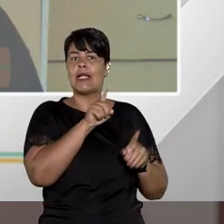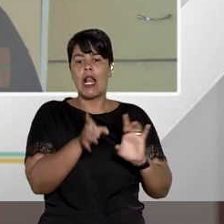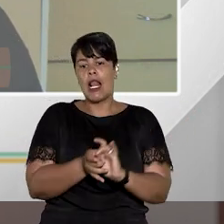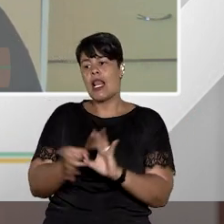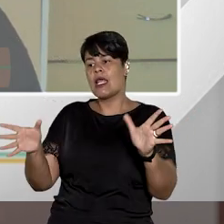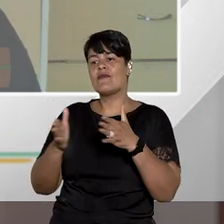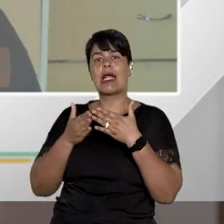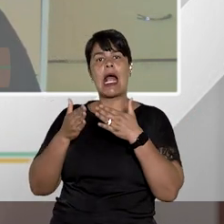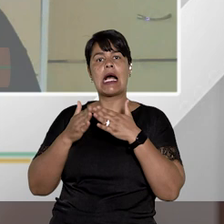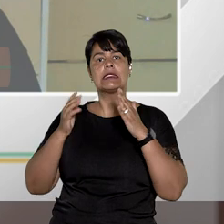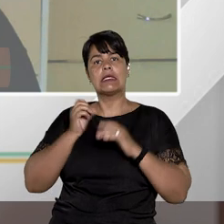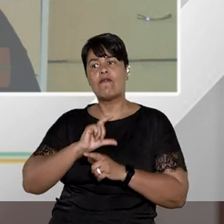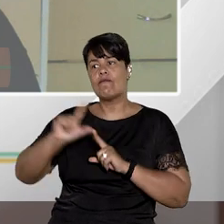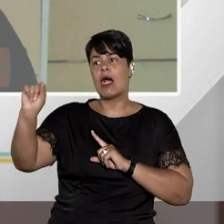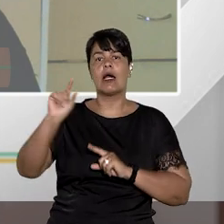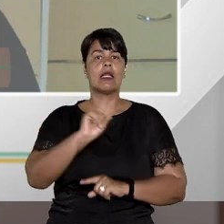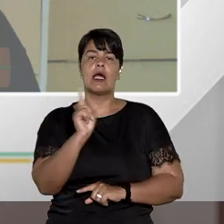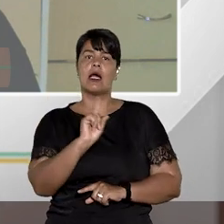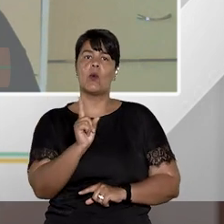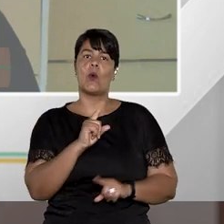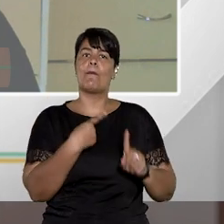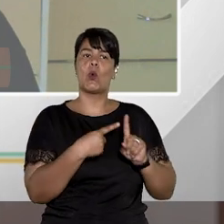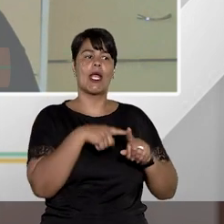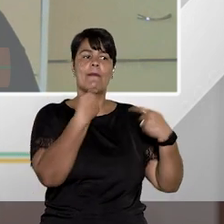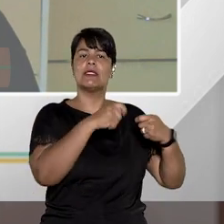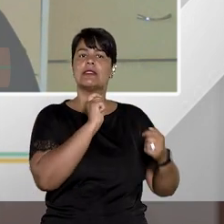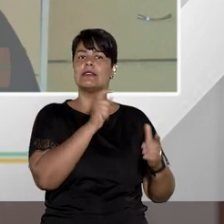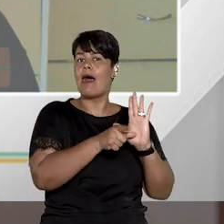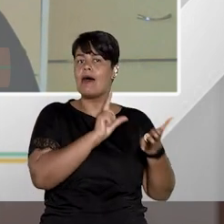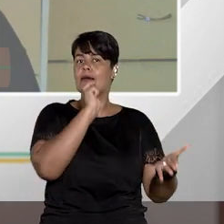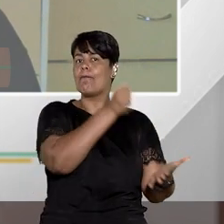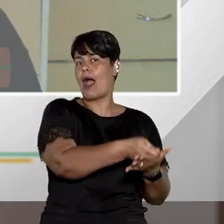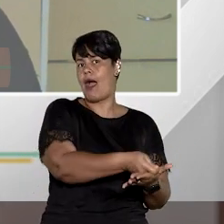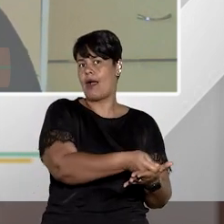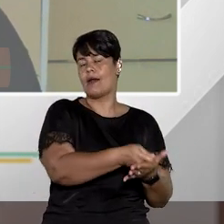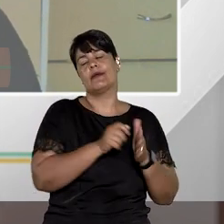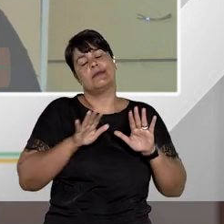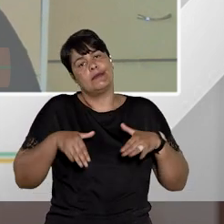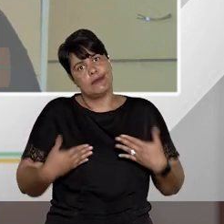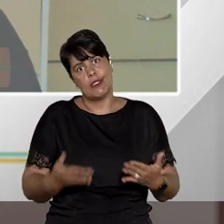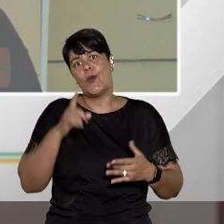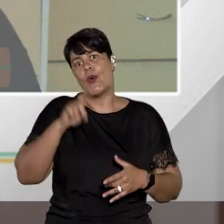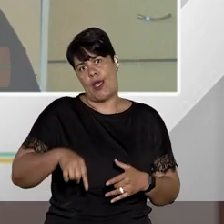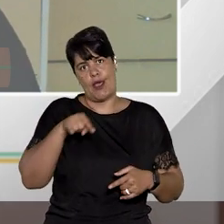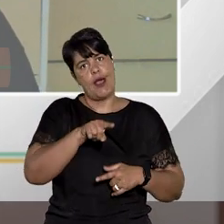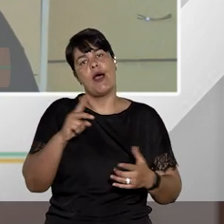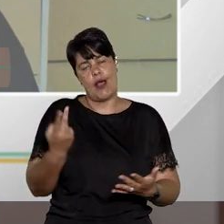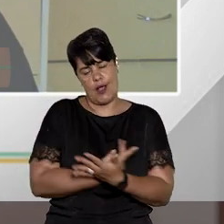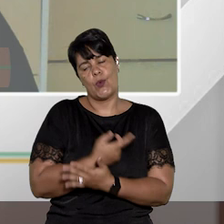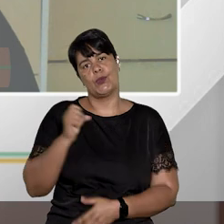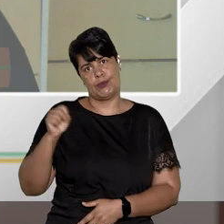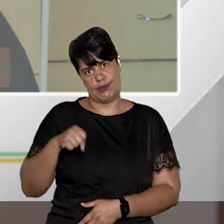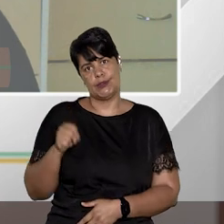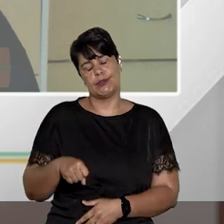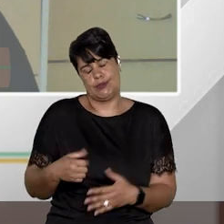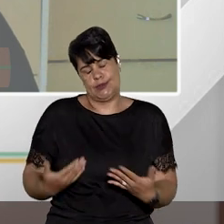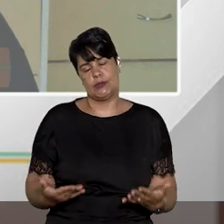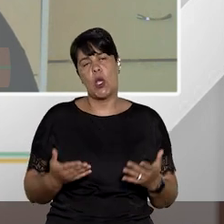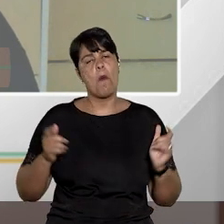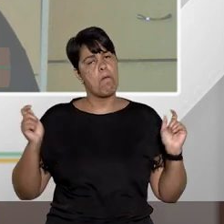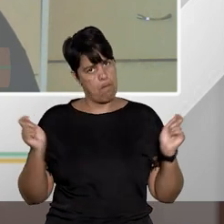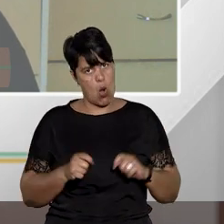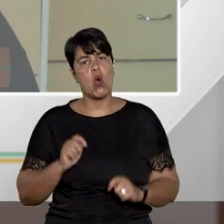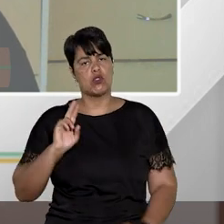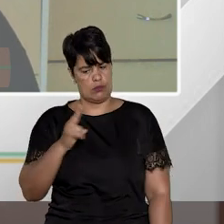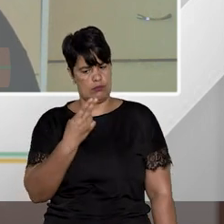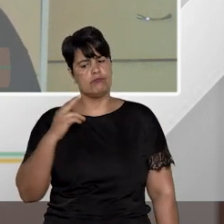dívida. Esse é um caso bem paradigmático, nós temos exemplos na jurisprudência e na doutrina. Então, sim, é possível habeas